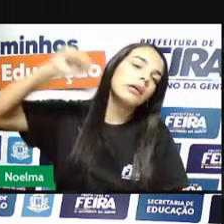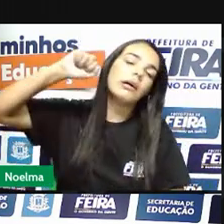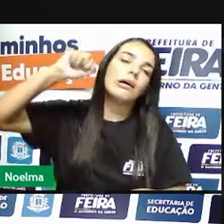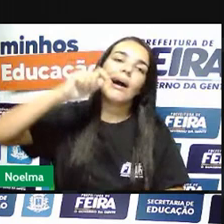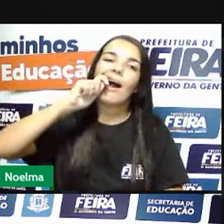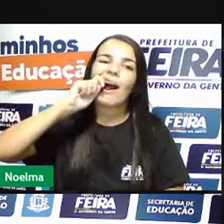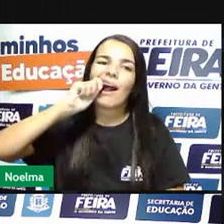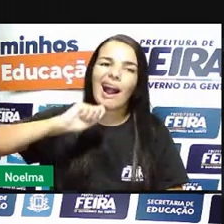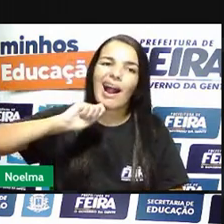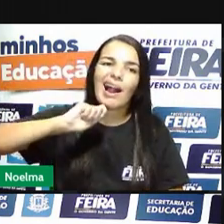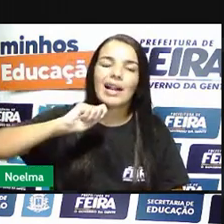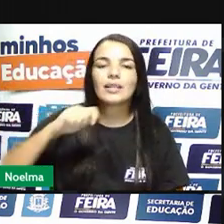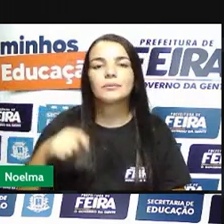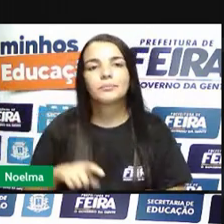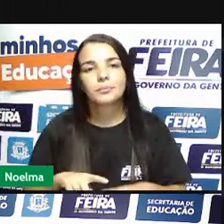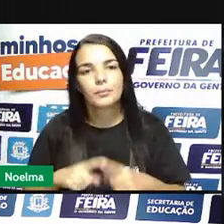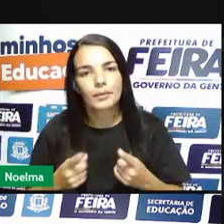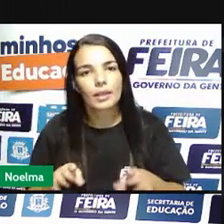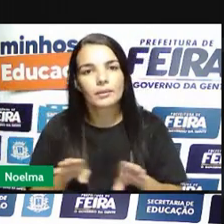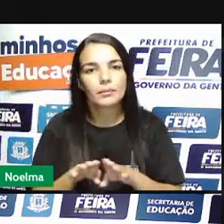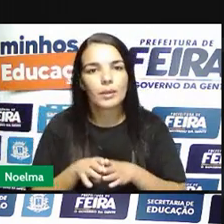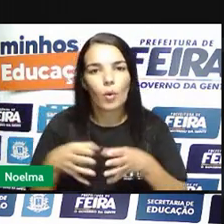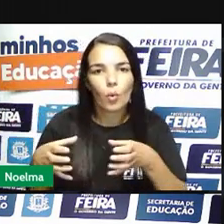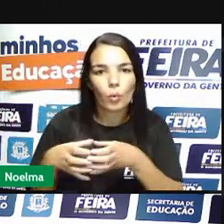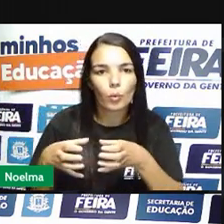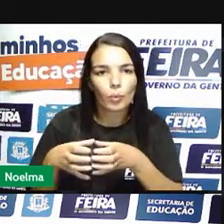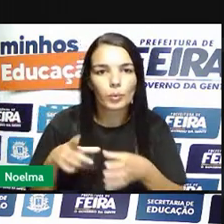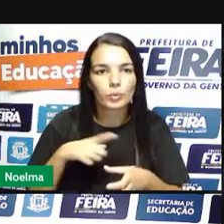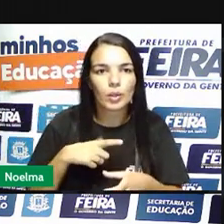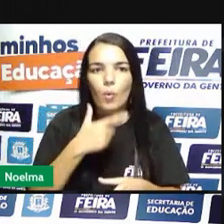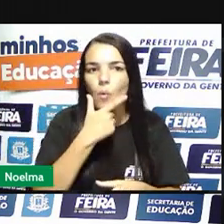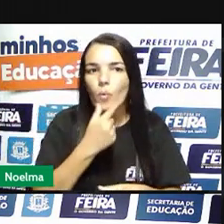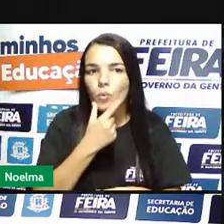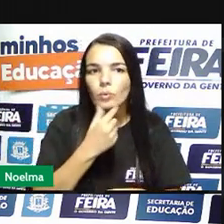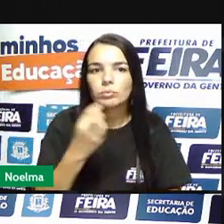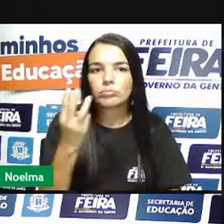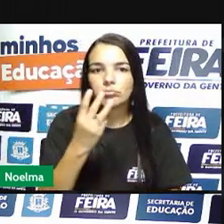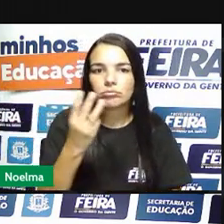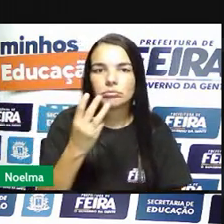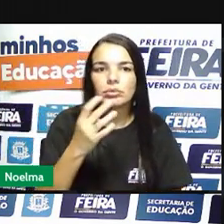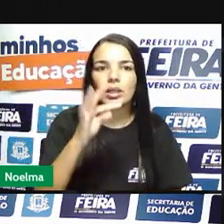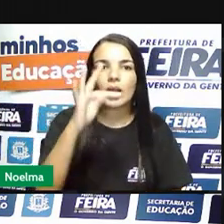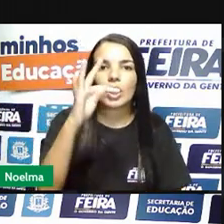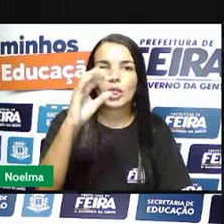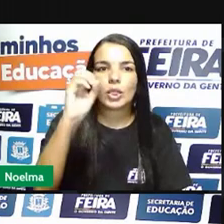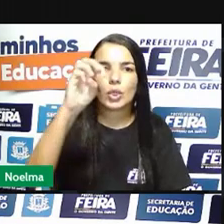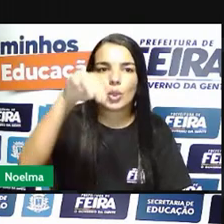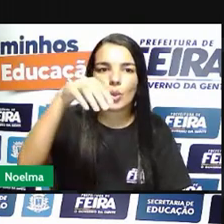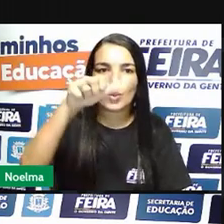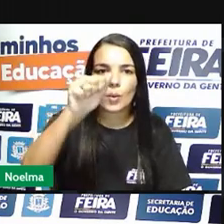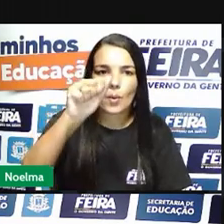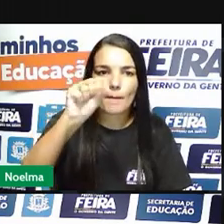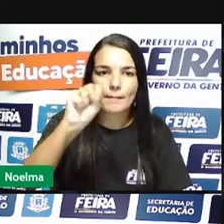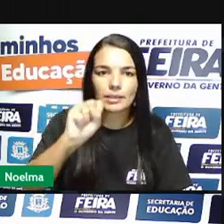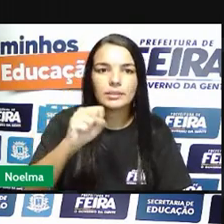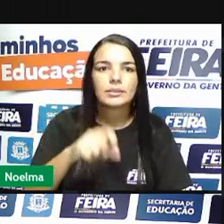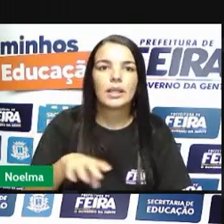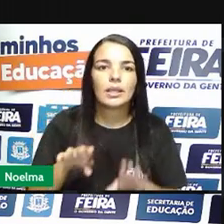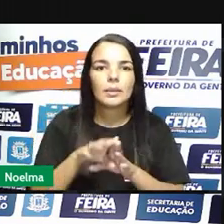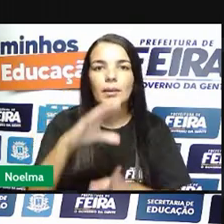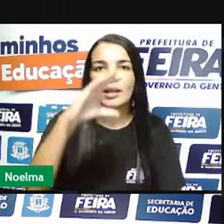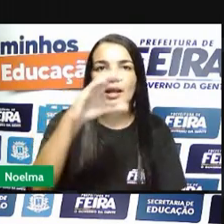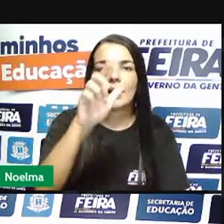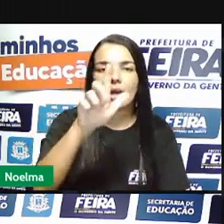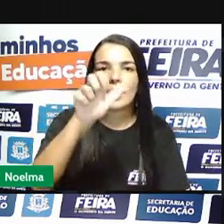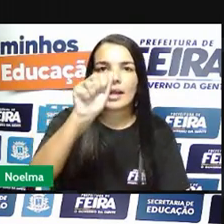Gonzaga e Cláudio Manuel da Costa. E o proprietário da mina, Inácio de Alvarenga